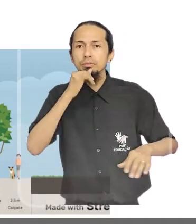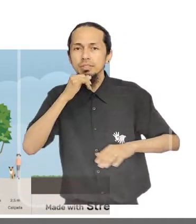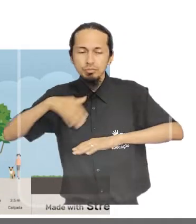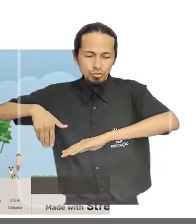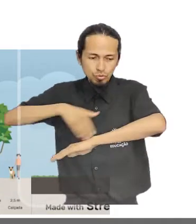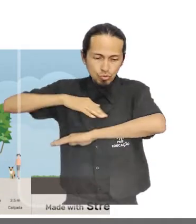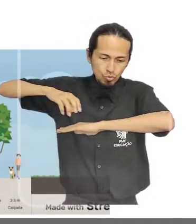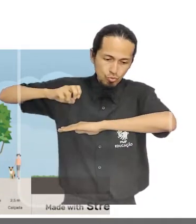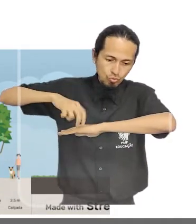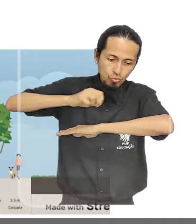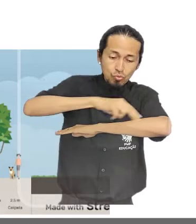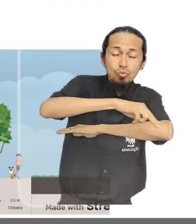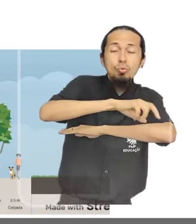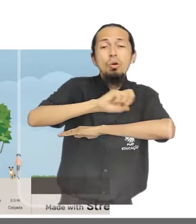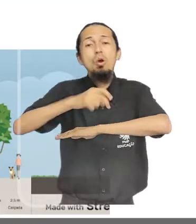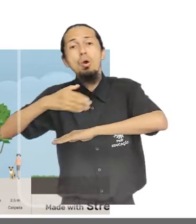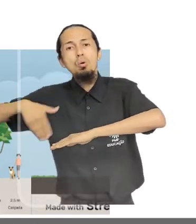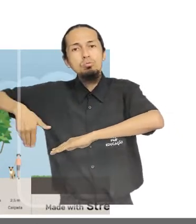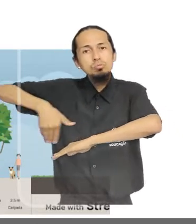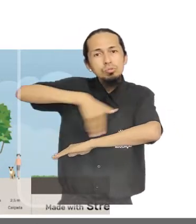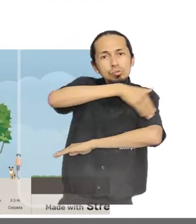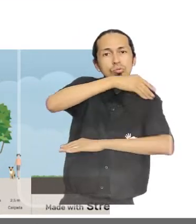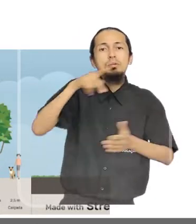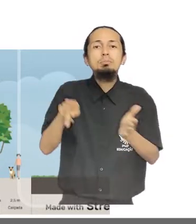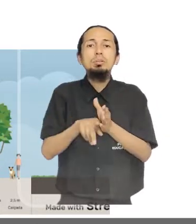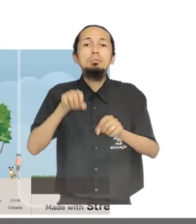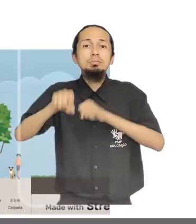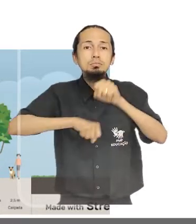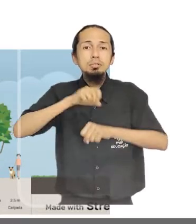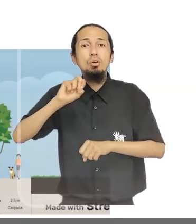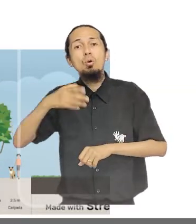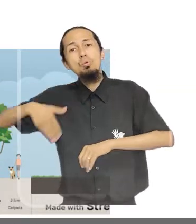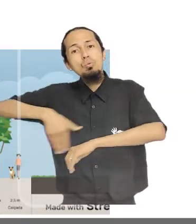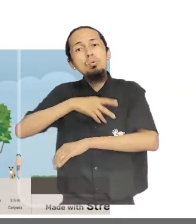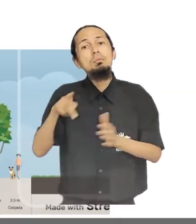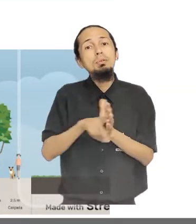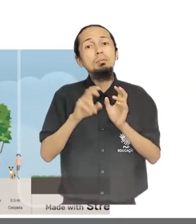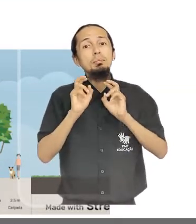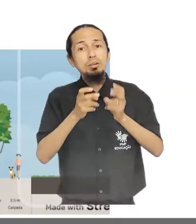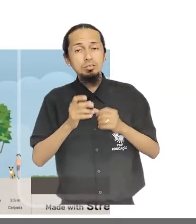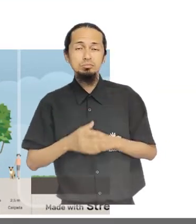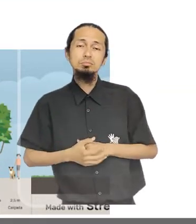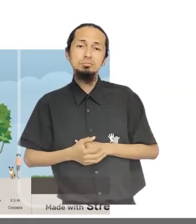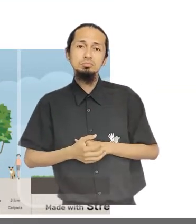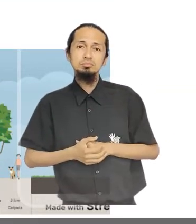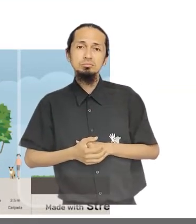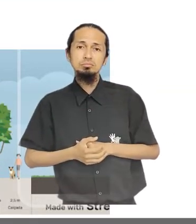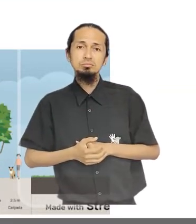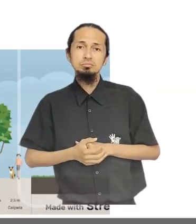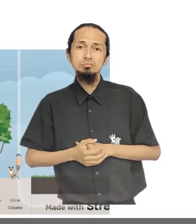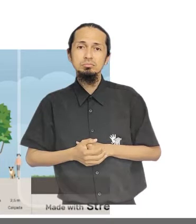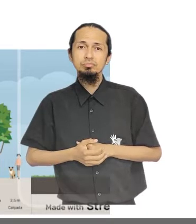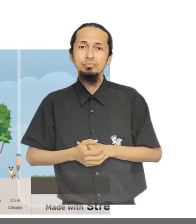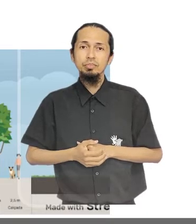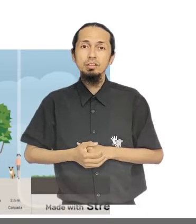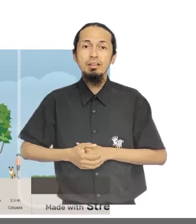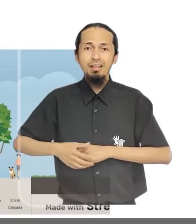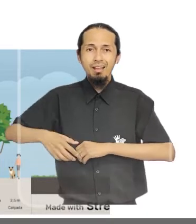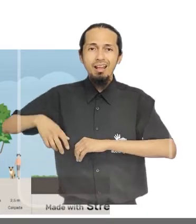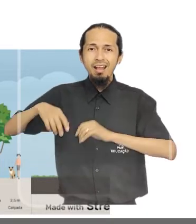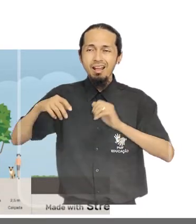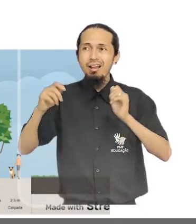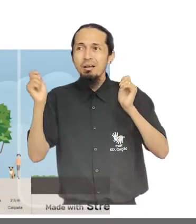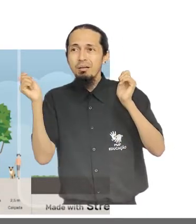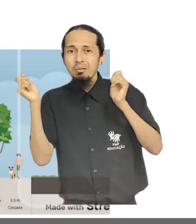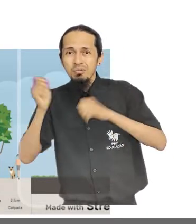calçadas adequadas, ciclovia e faixa exclusiva para o transporte coletivo. O índice de